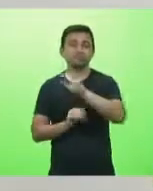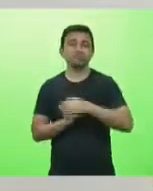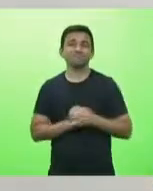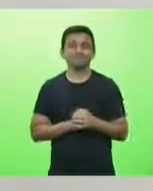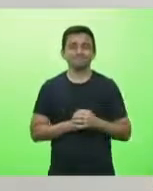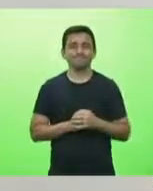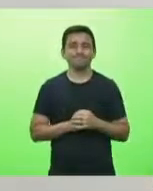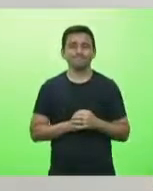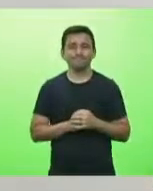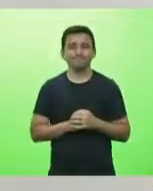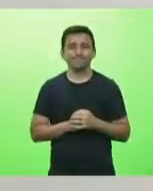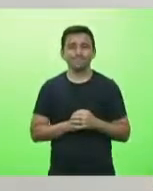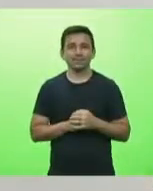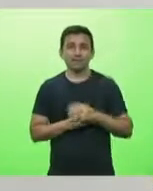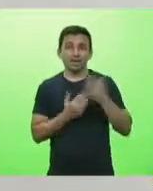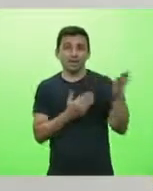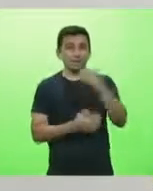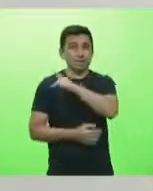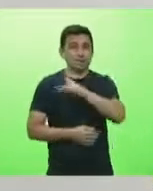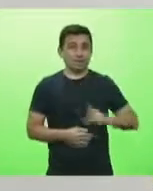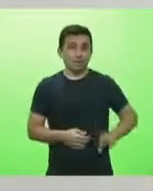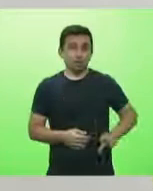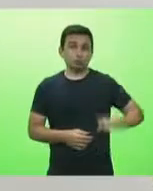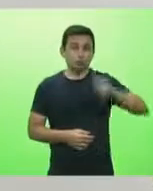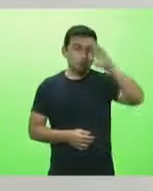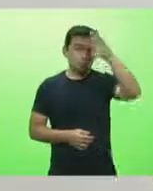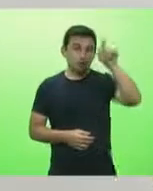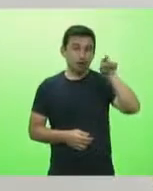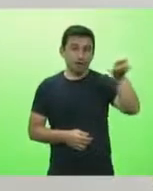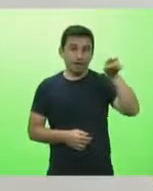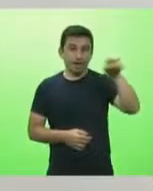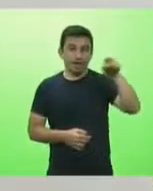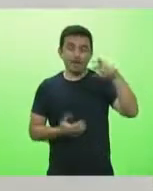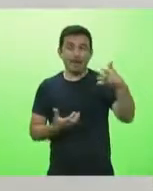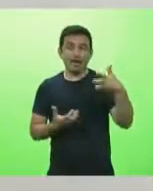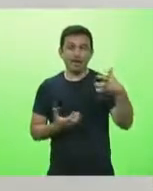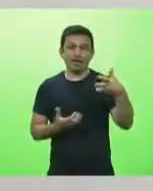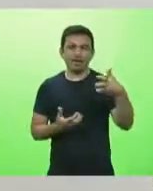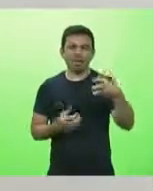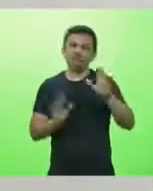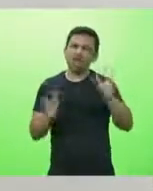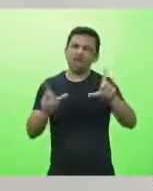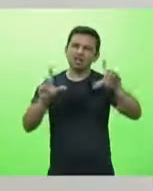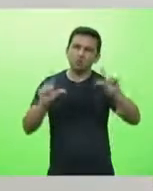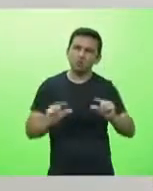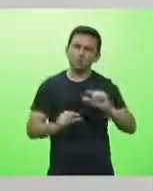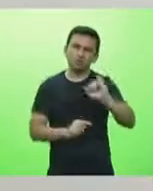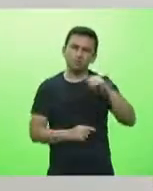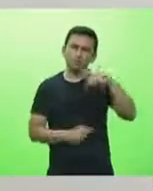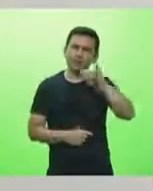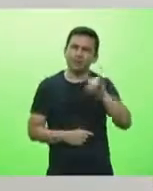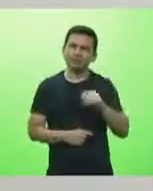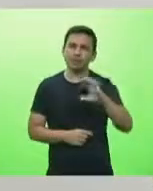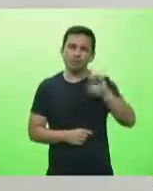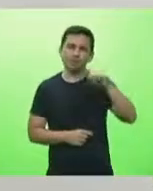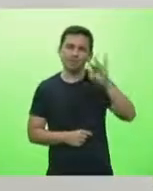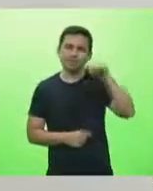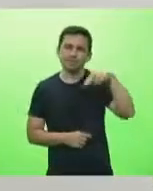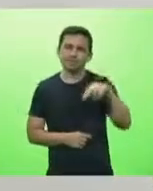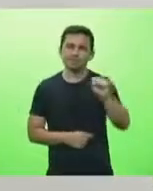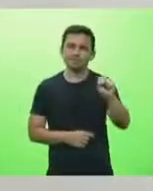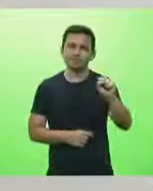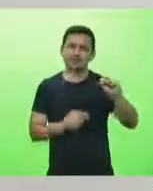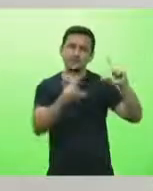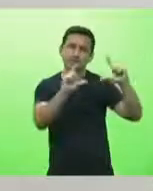E por mais que o presidente Bolsonaro, agora, zerou IPI, COFINS, e vai zerando